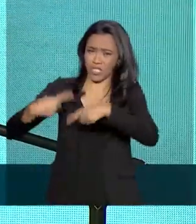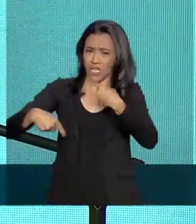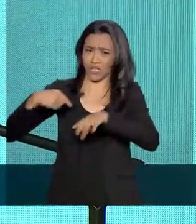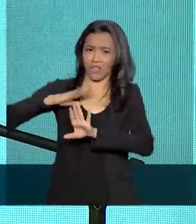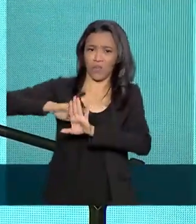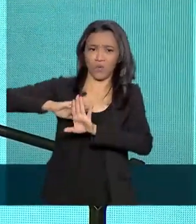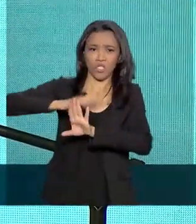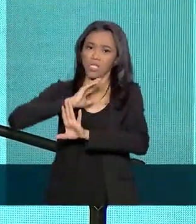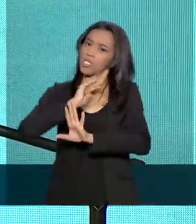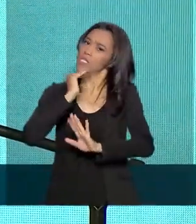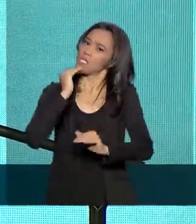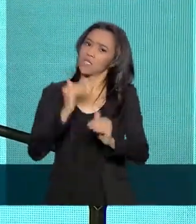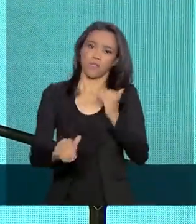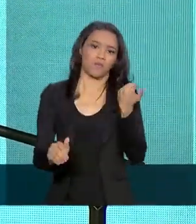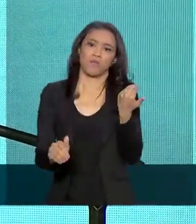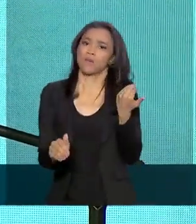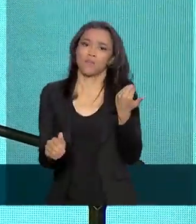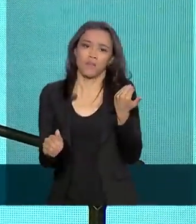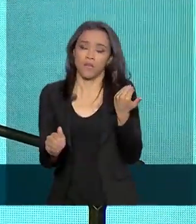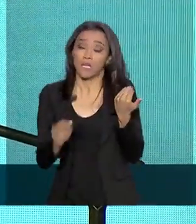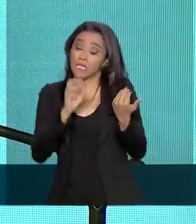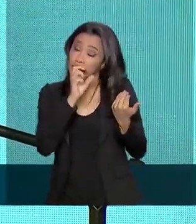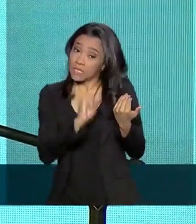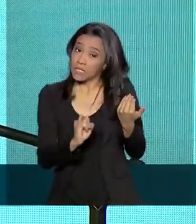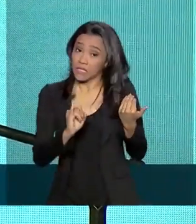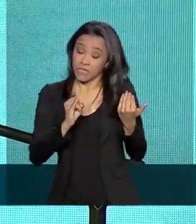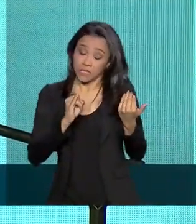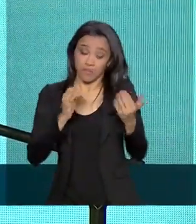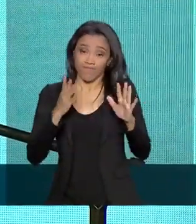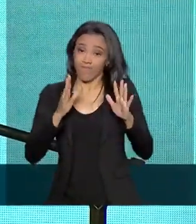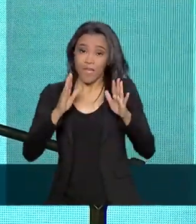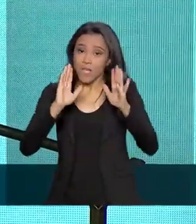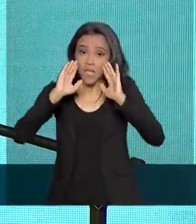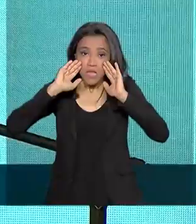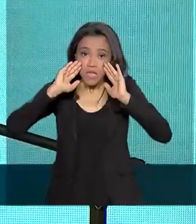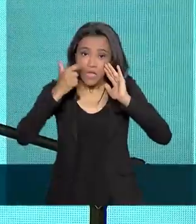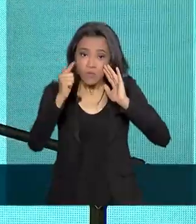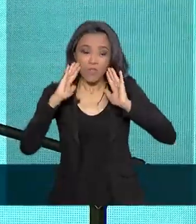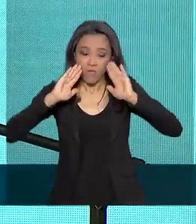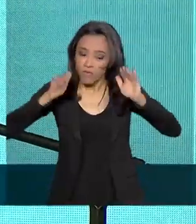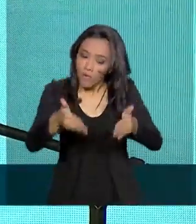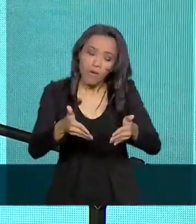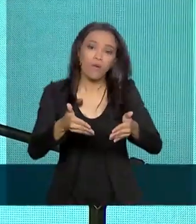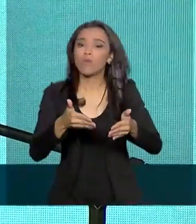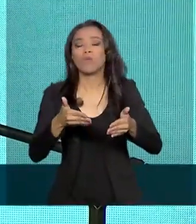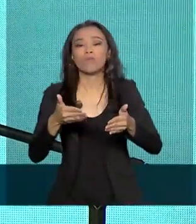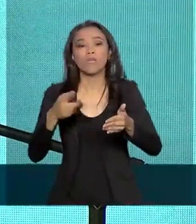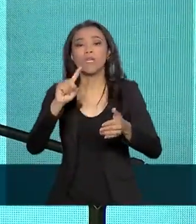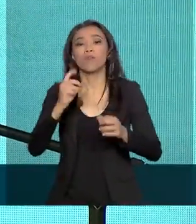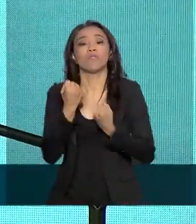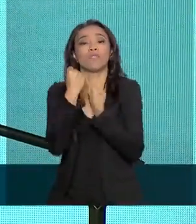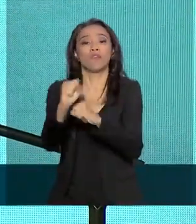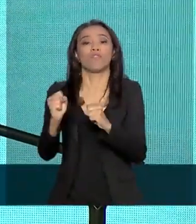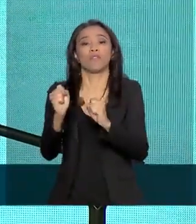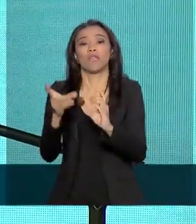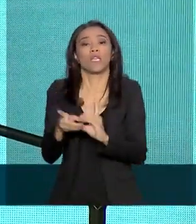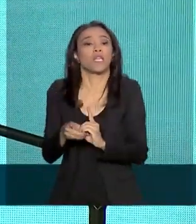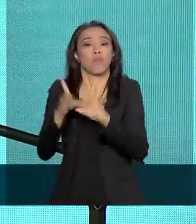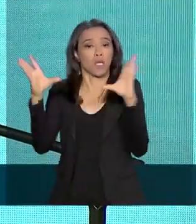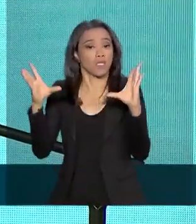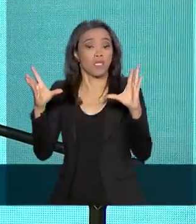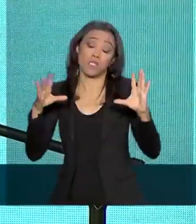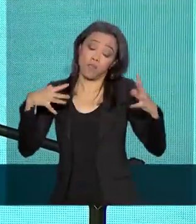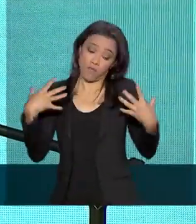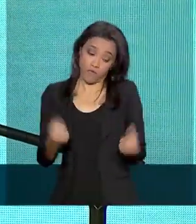se se desviar do foco e defender a democracia e liberdade, vamos tomar uma posição política também.